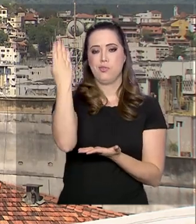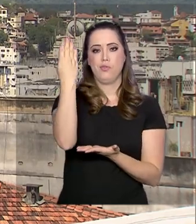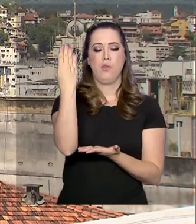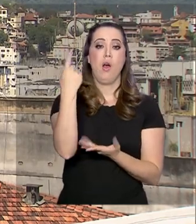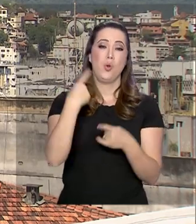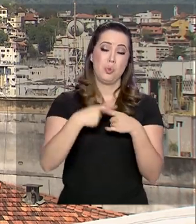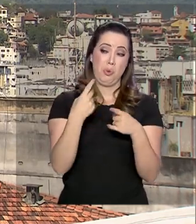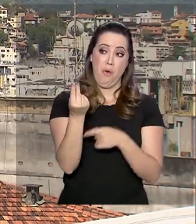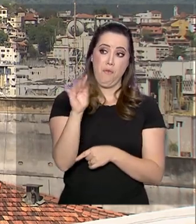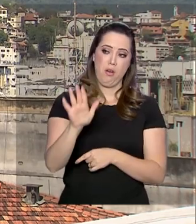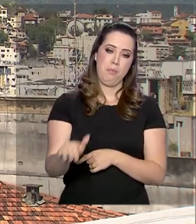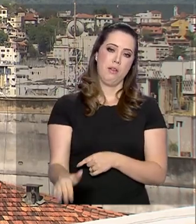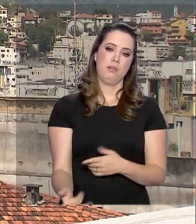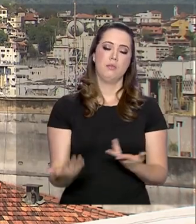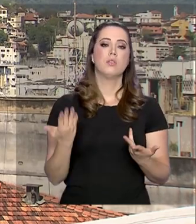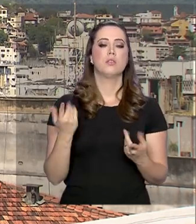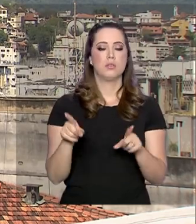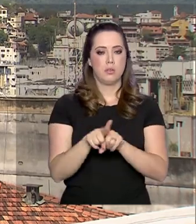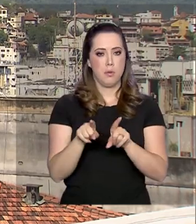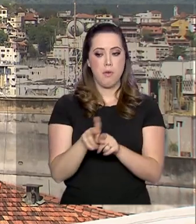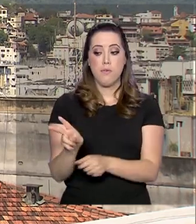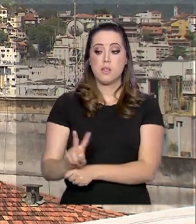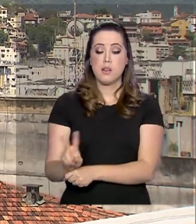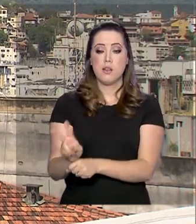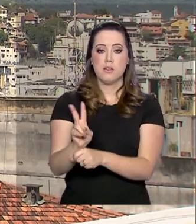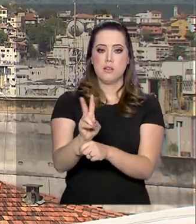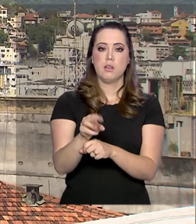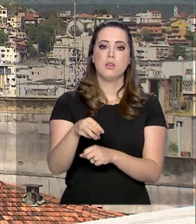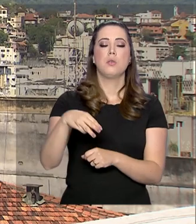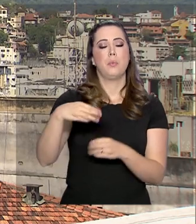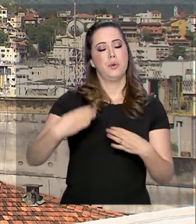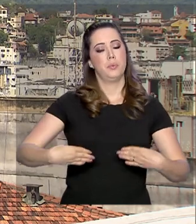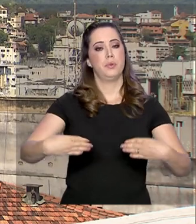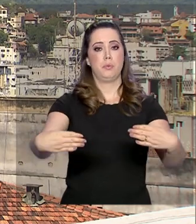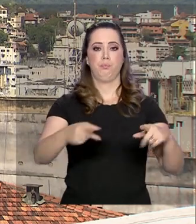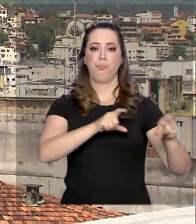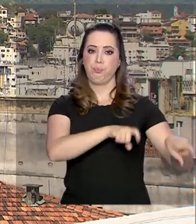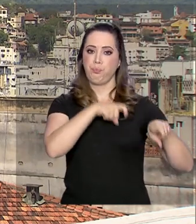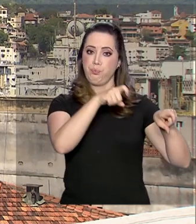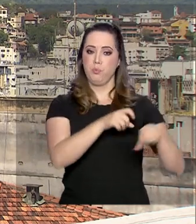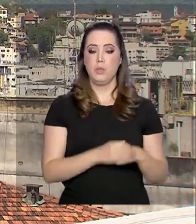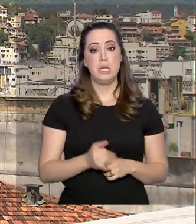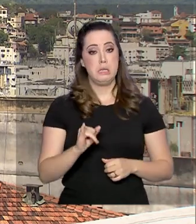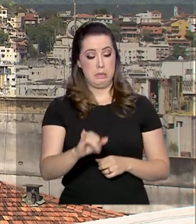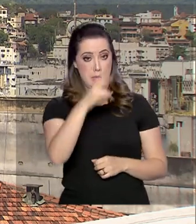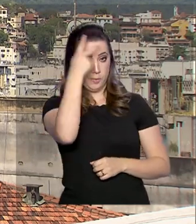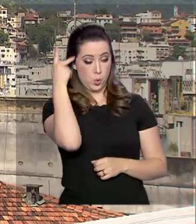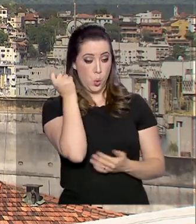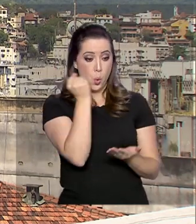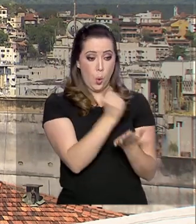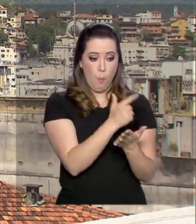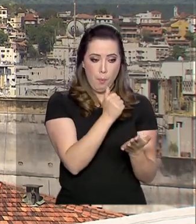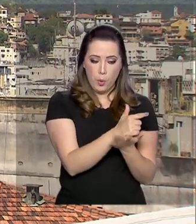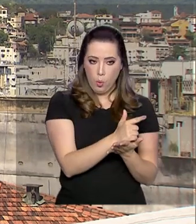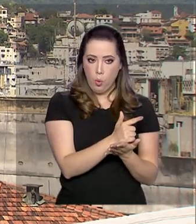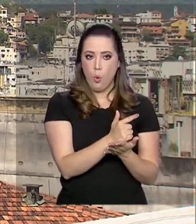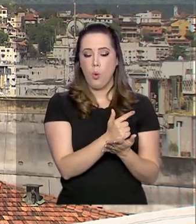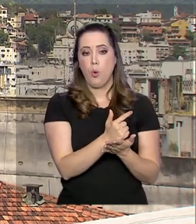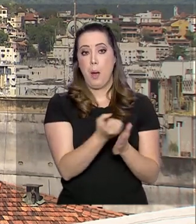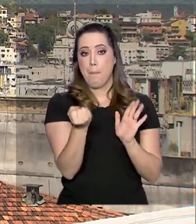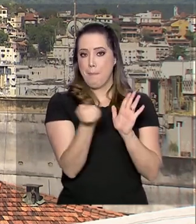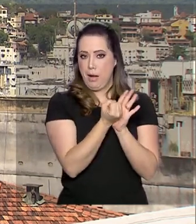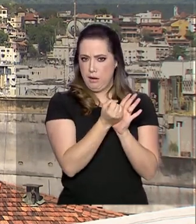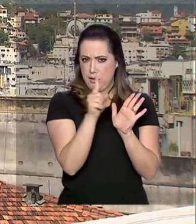preço. E por isso, também vão ser fiscalizados pelo mapa. De acordo com o Procon, quem comprou uma das marcas suspensas pode pedir o